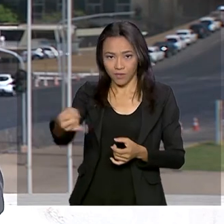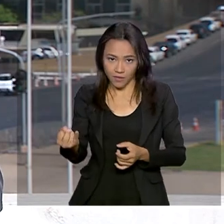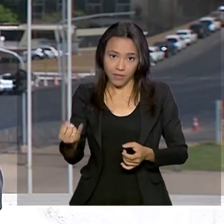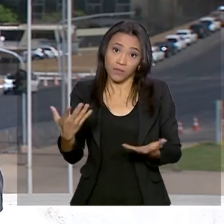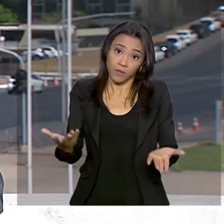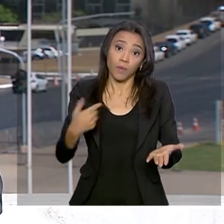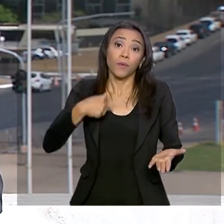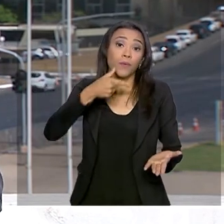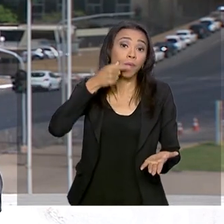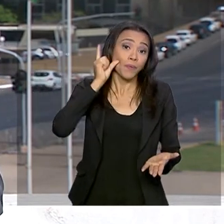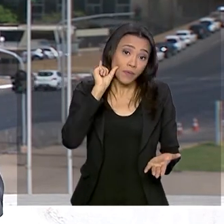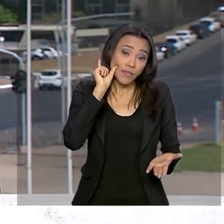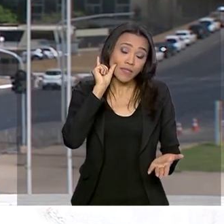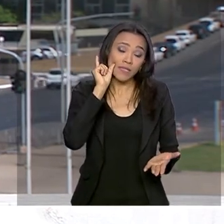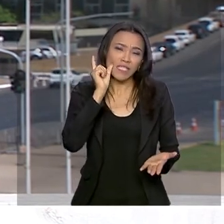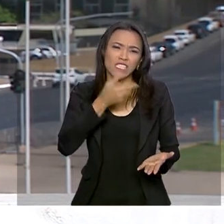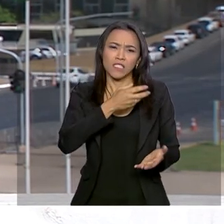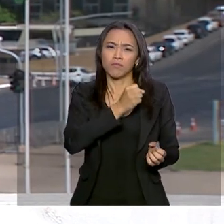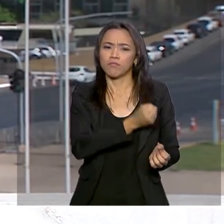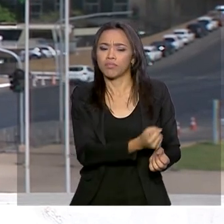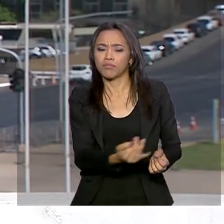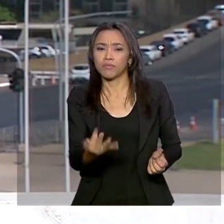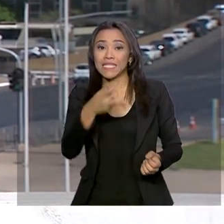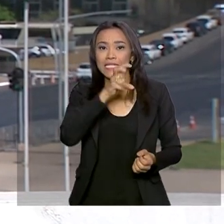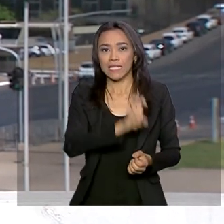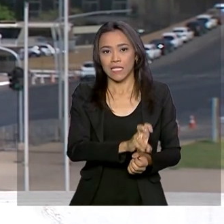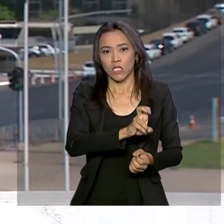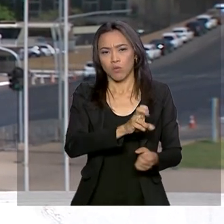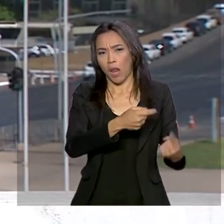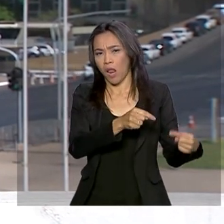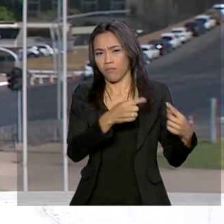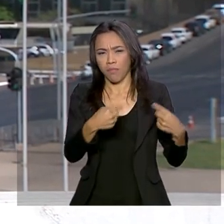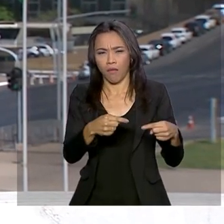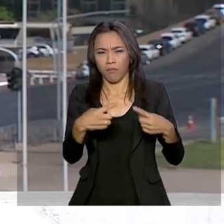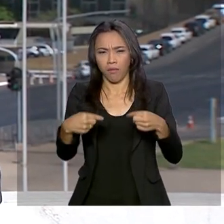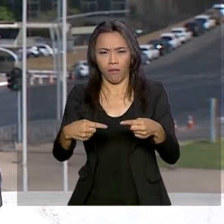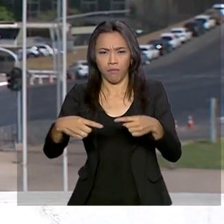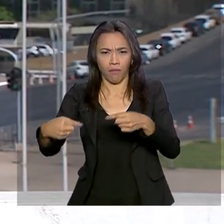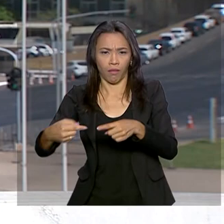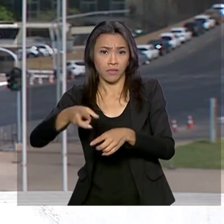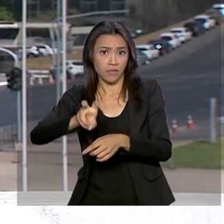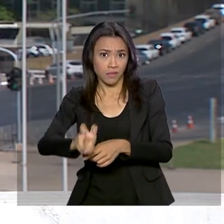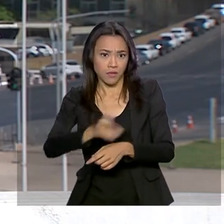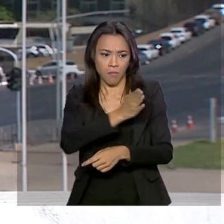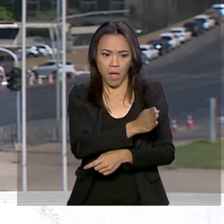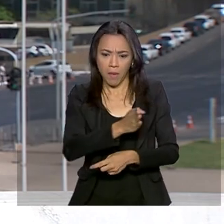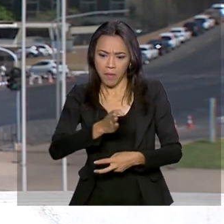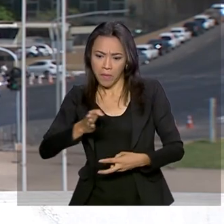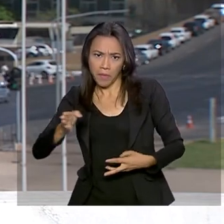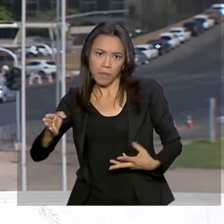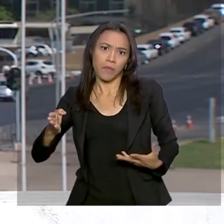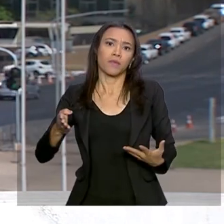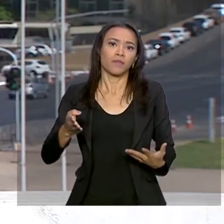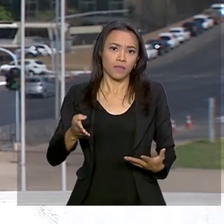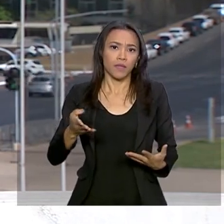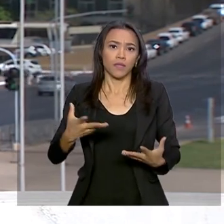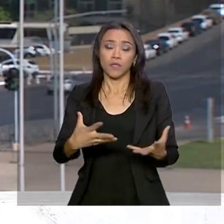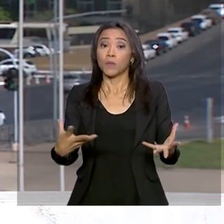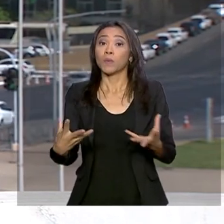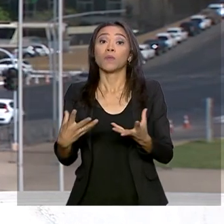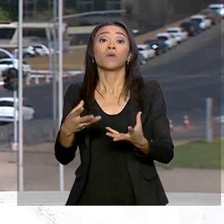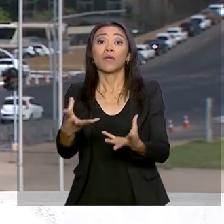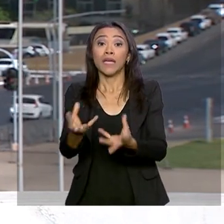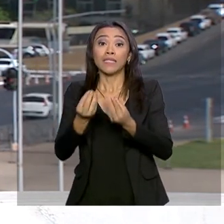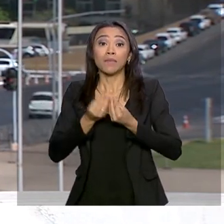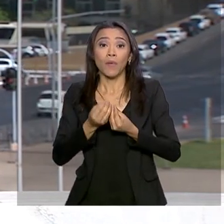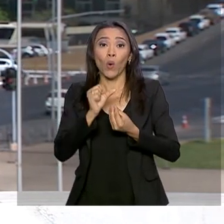E ontem foi a última de cinco sessões de discussão sobre esse tema no plenário. E nesse período o relator recebeu aí quase 80